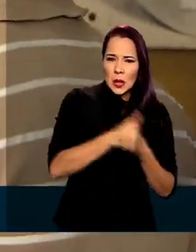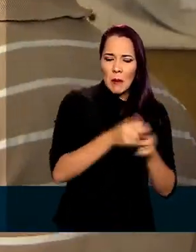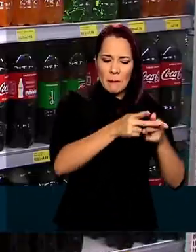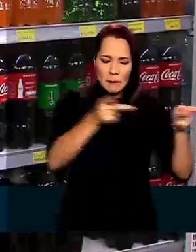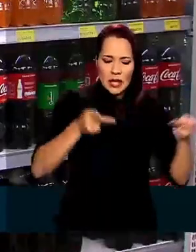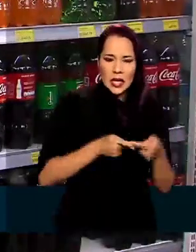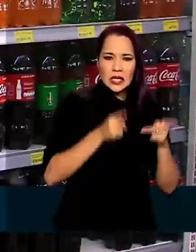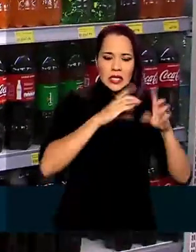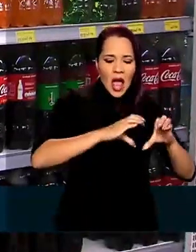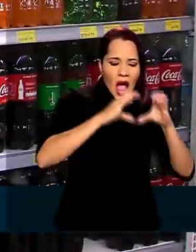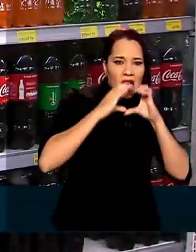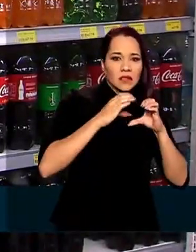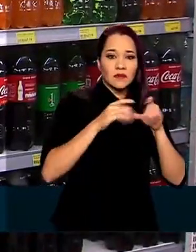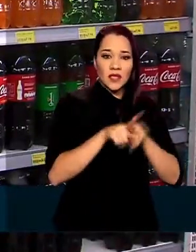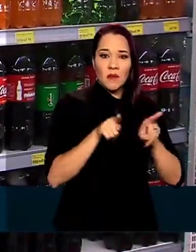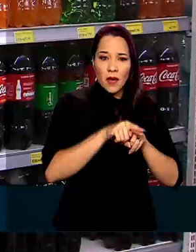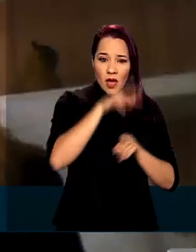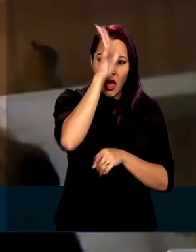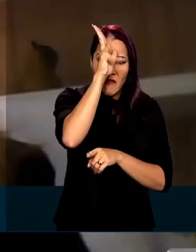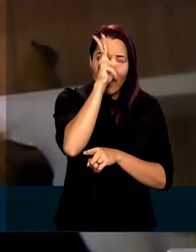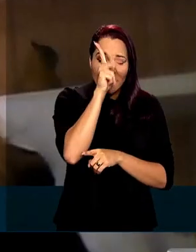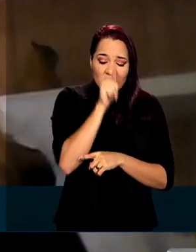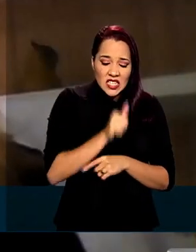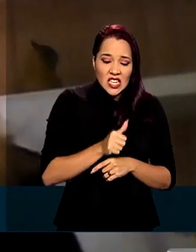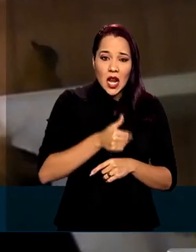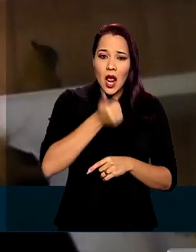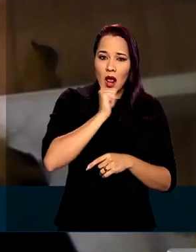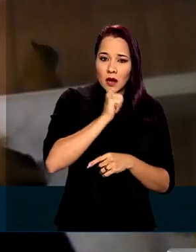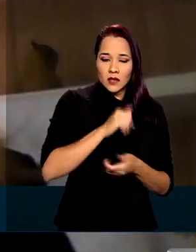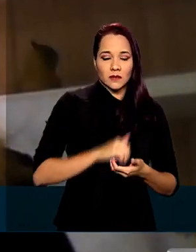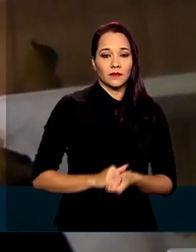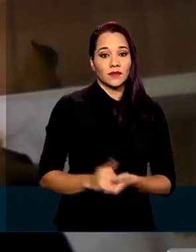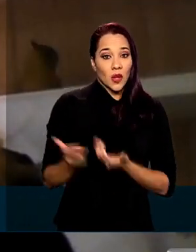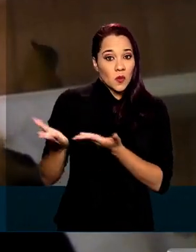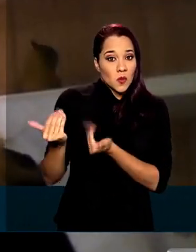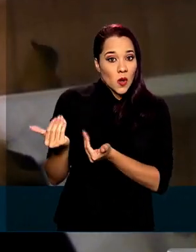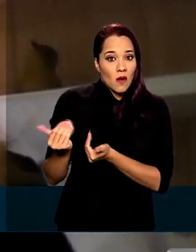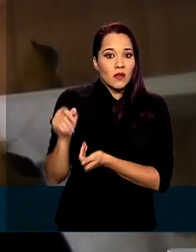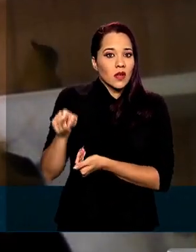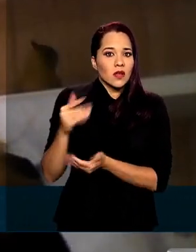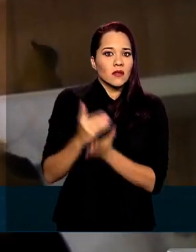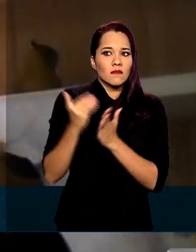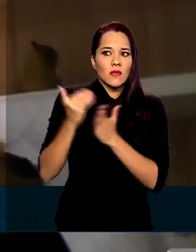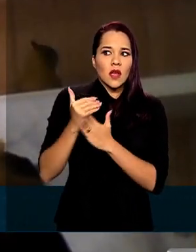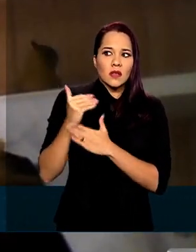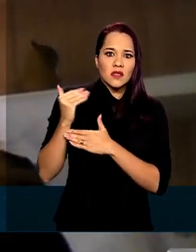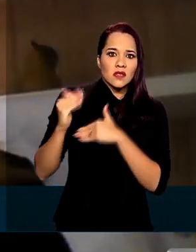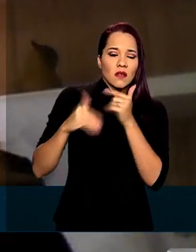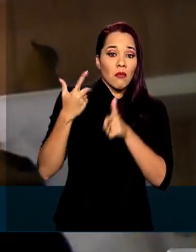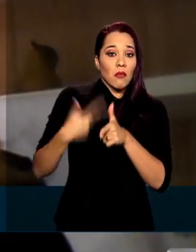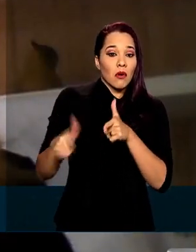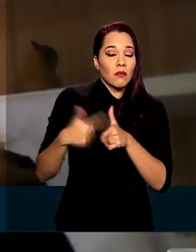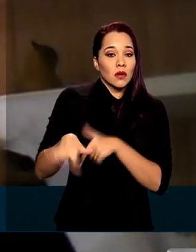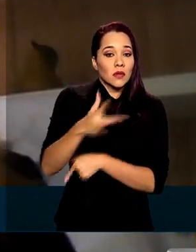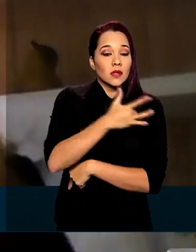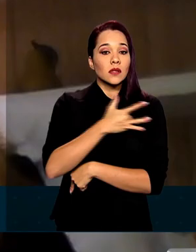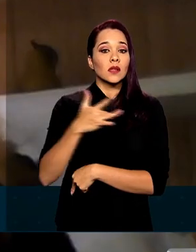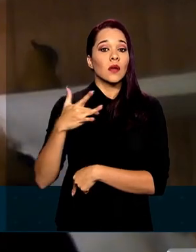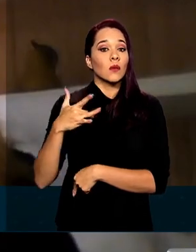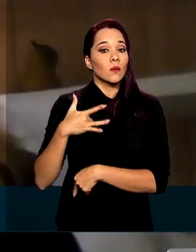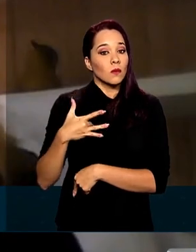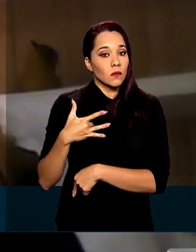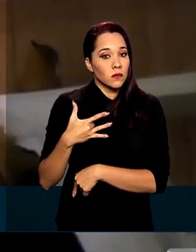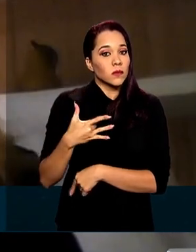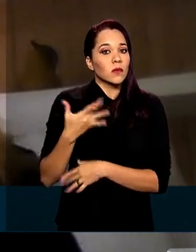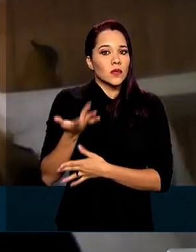sanduíches, além de beber refrigerantes. Os adolescentes estão cada vez mais desenvolvendo problemas de saúde que